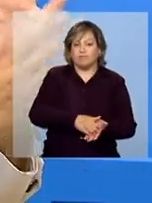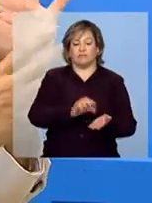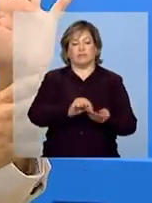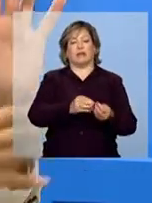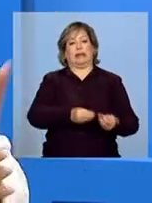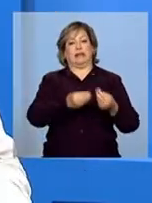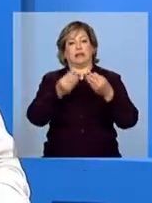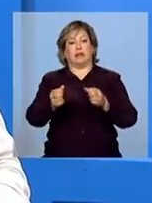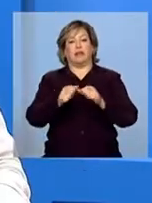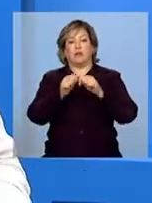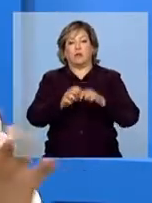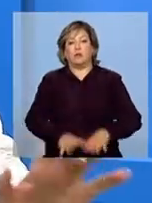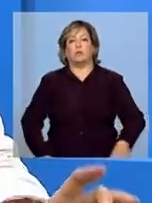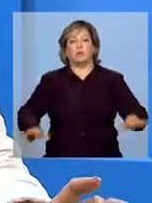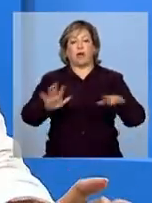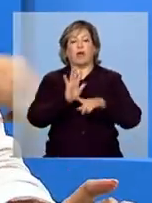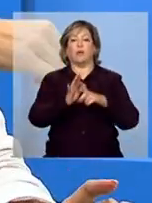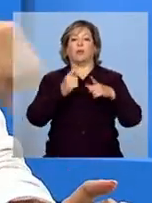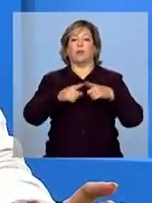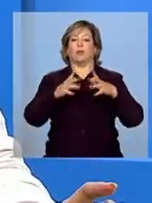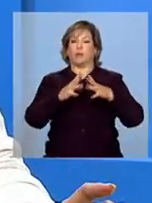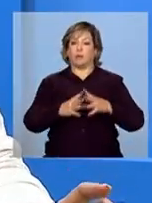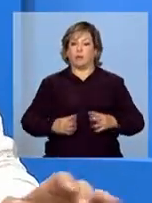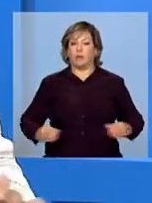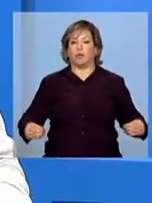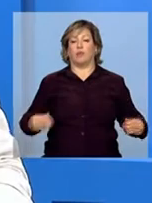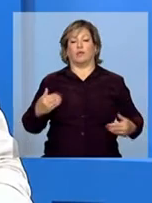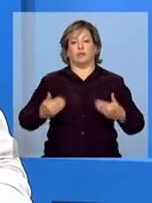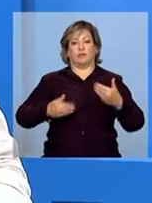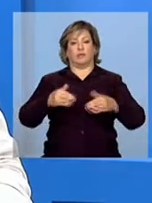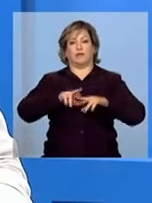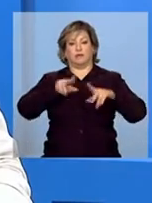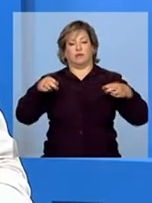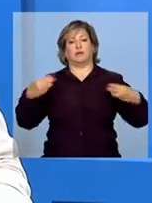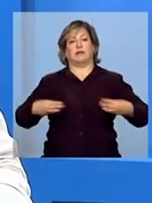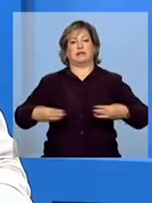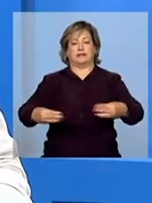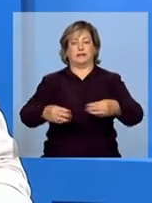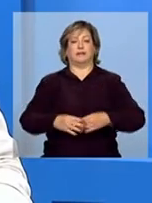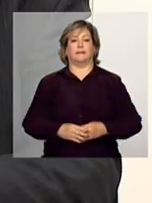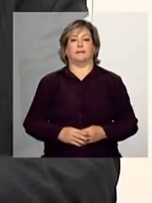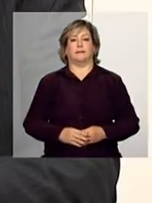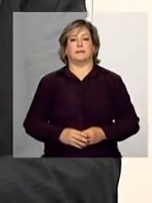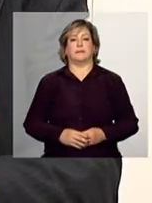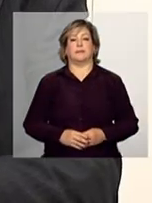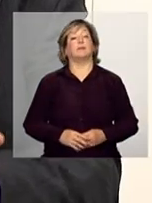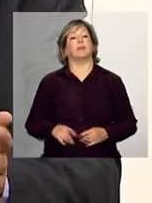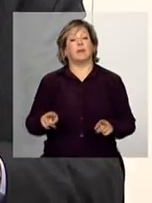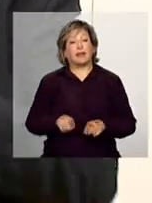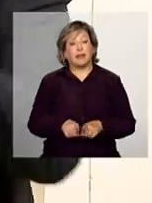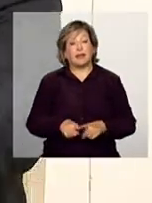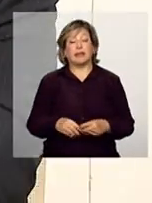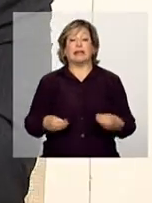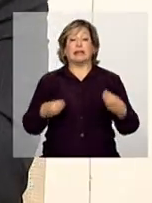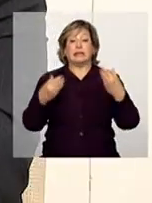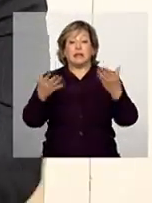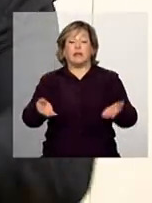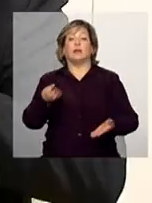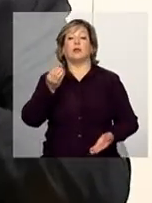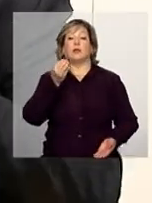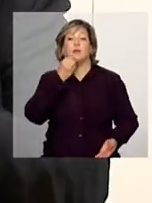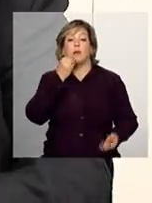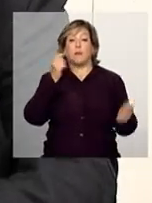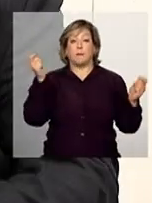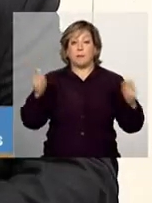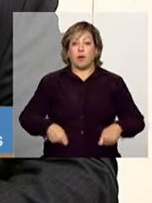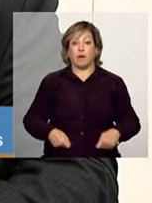até chegar a determinadas soluções, passando por diferentes ministérios. Exatamente. E dando possibilidade de devolutivos para